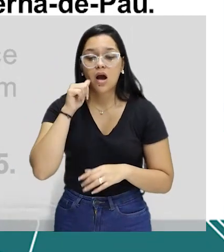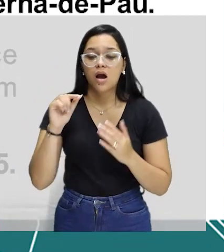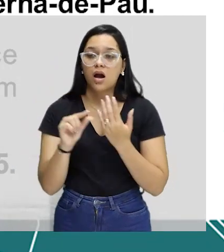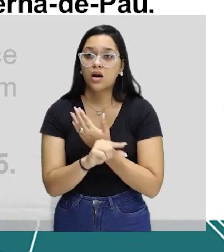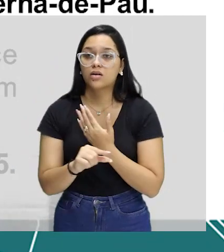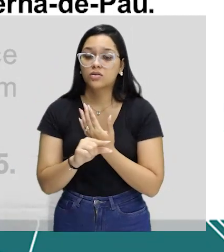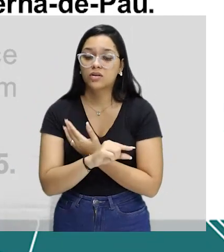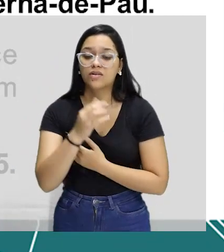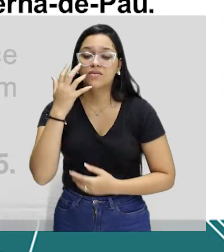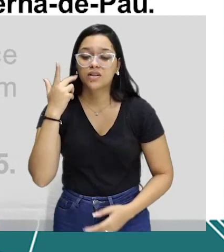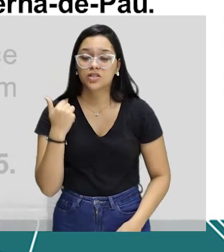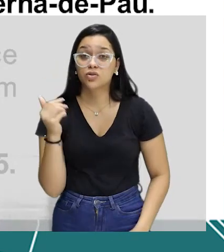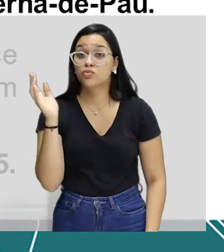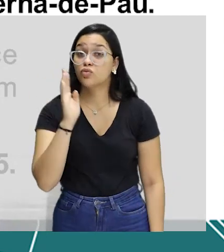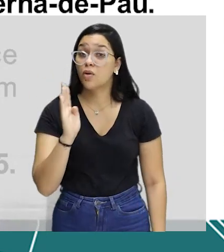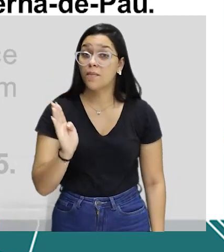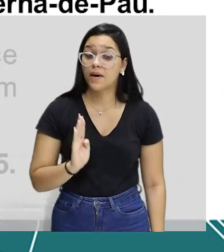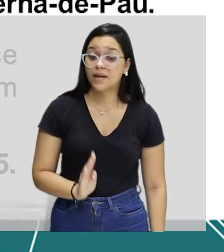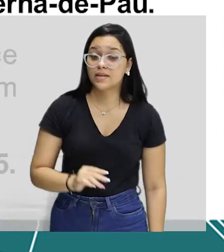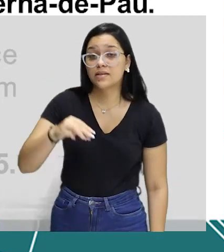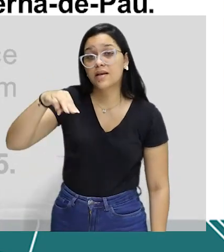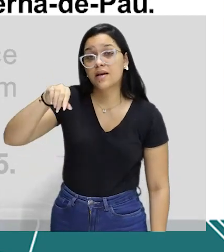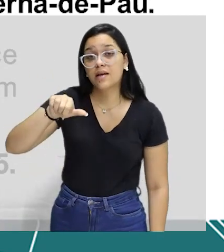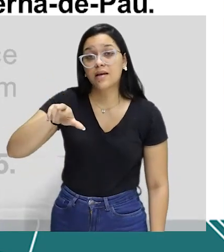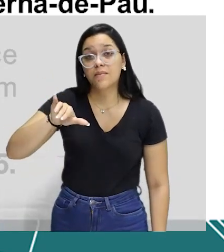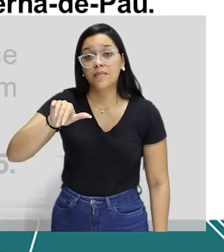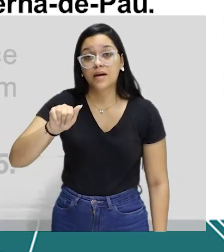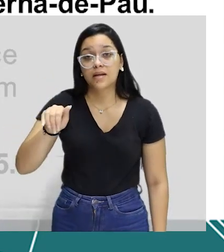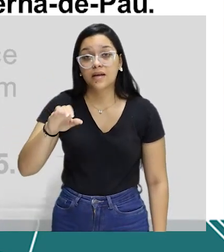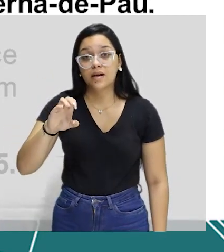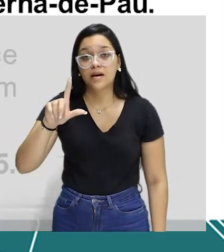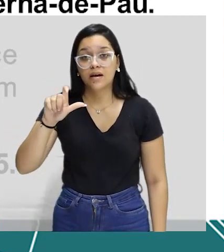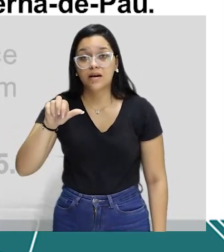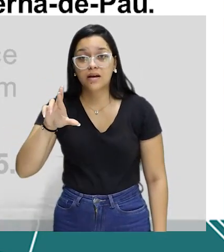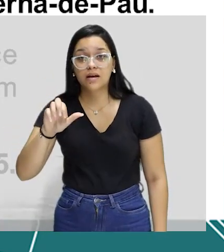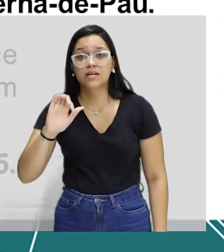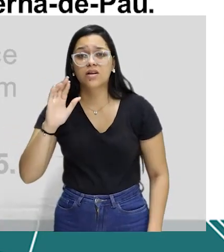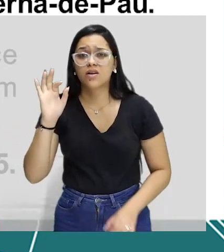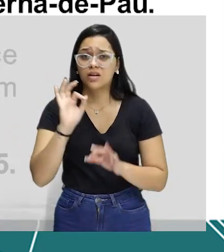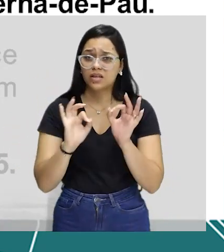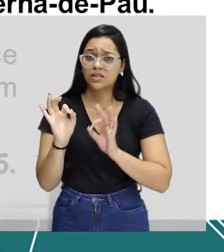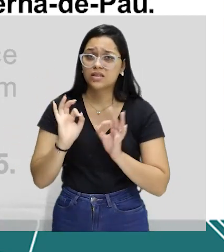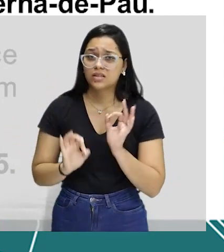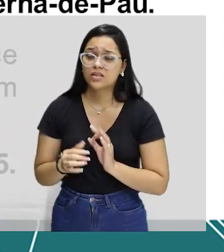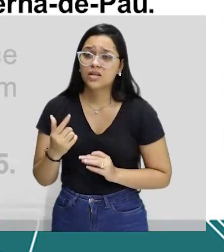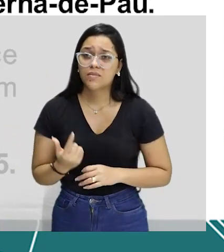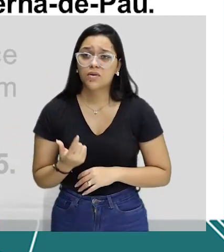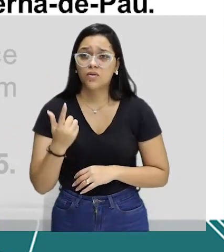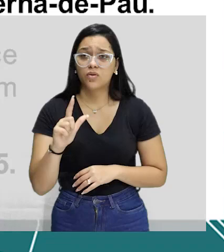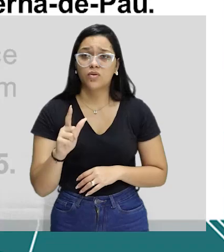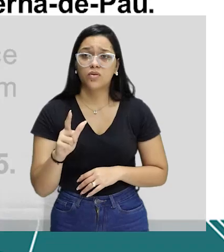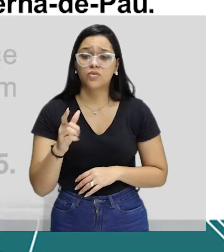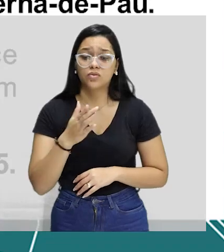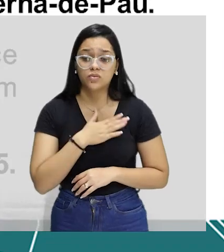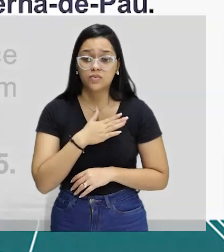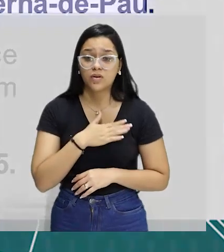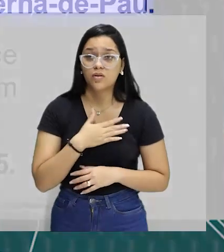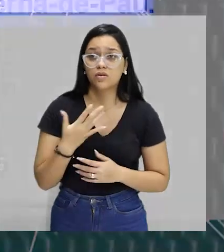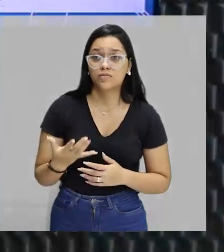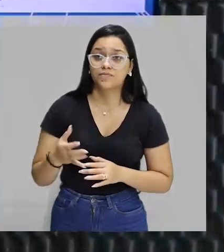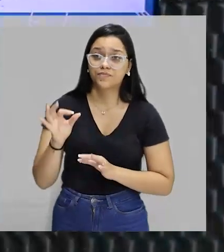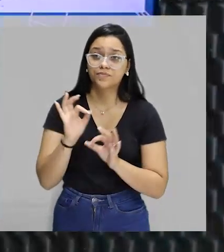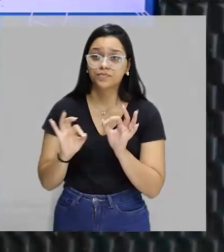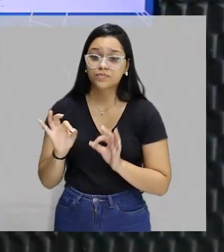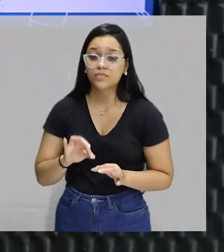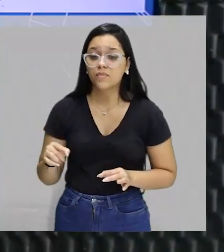dramaturgia infantil do país, Maria Clara Machado. Eu já montei peças dela, já fiz cenário para outros colegas meus que montaram